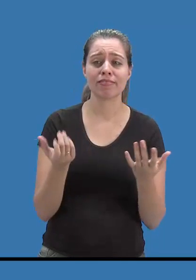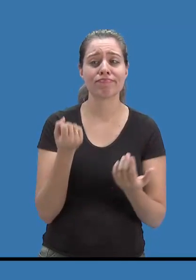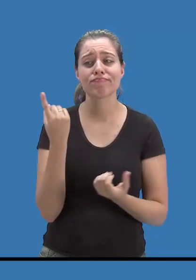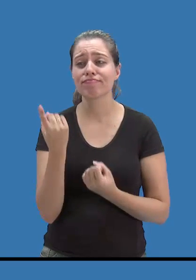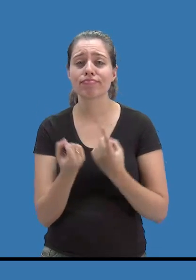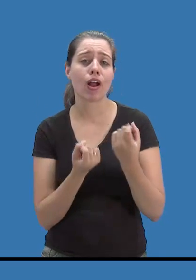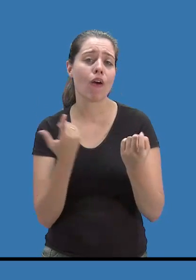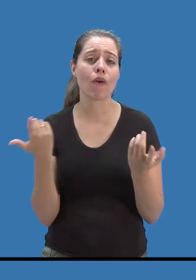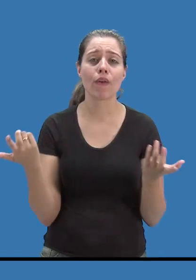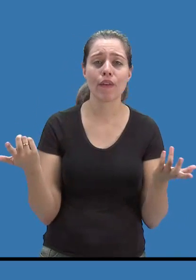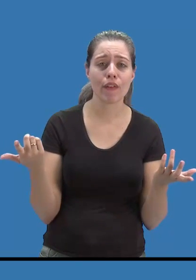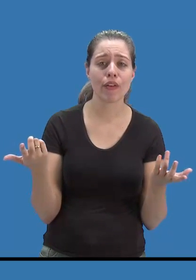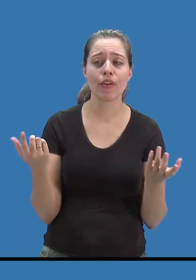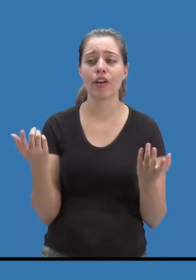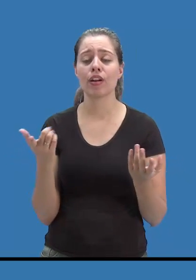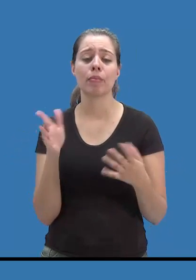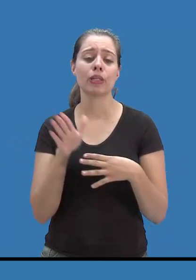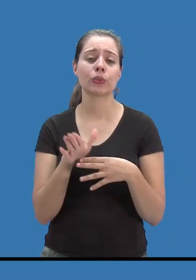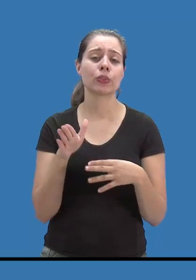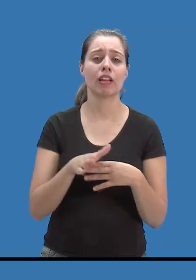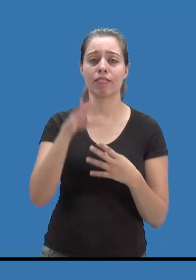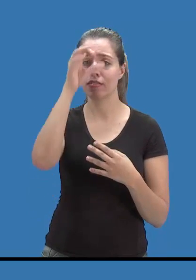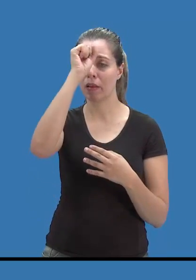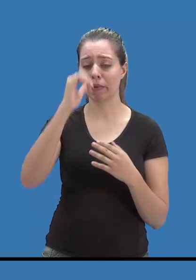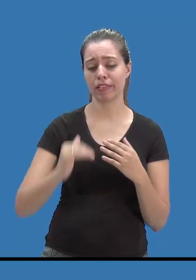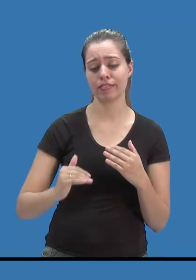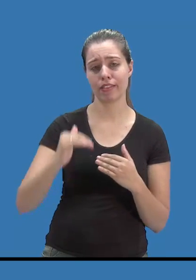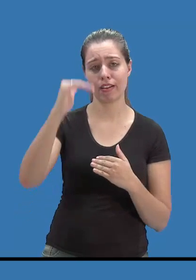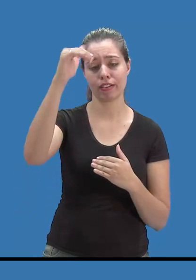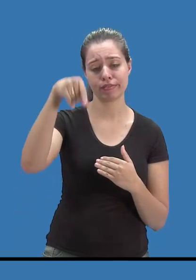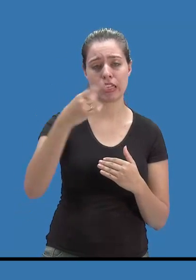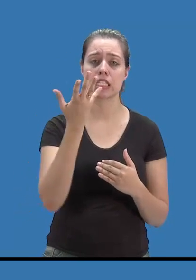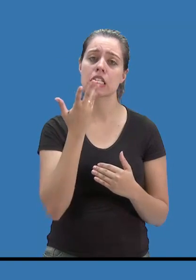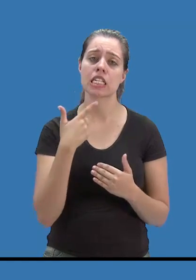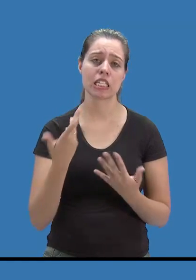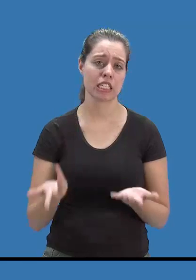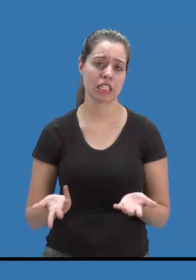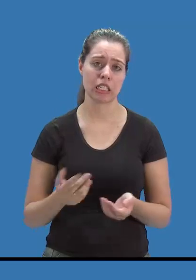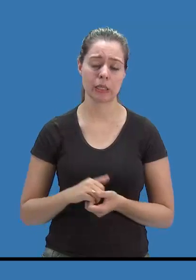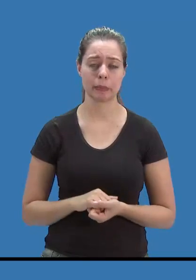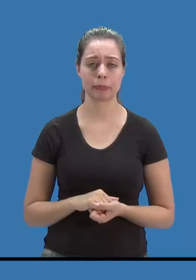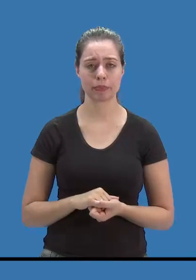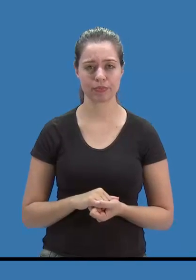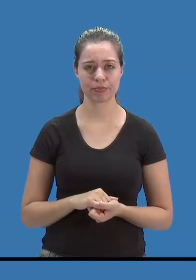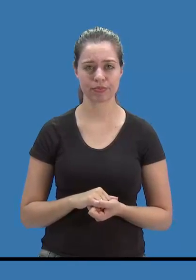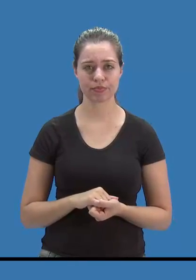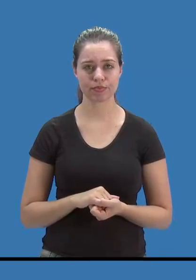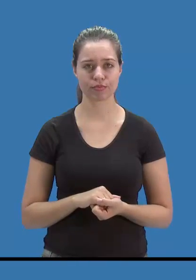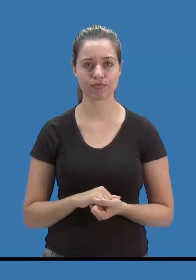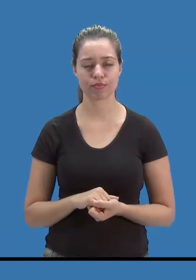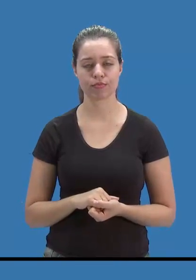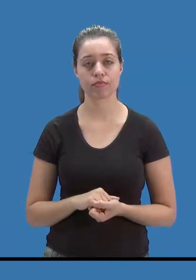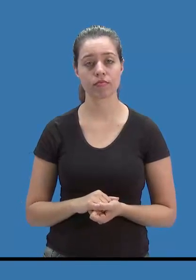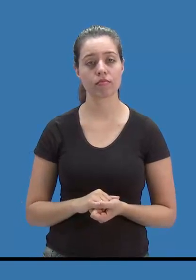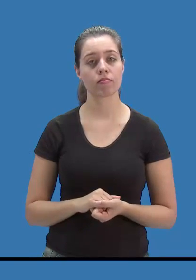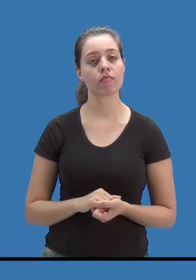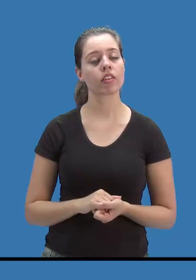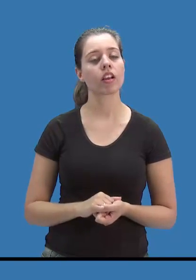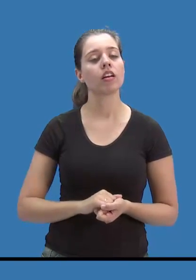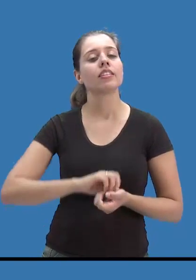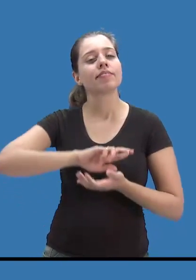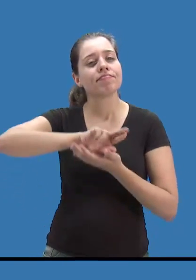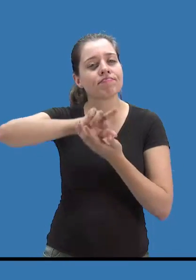mas ainda são poucos os subsídios que nós possamos ter sobre a aprendizagem dessa criança. Os fatores que levam algumas pessoas a